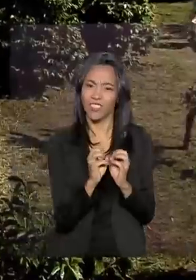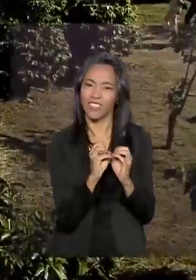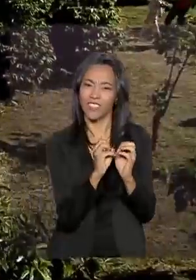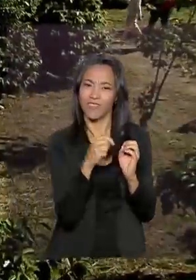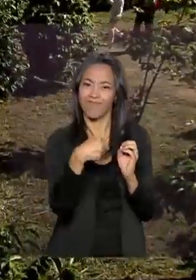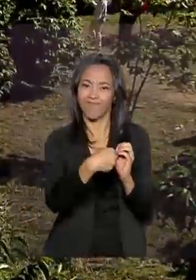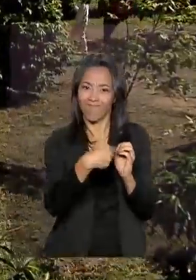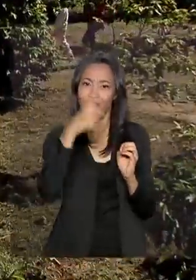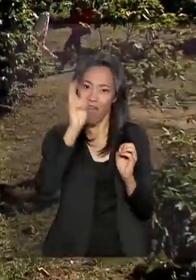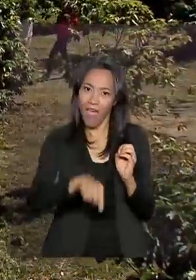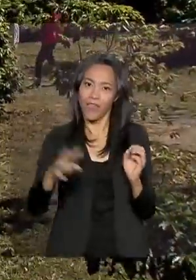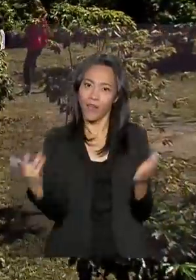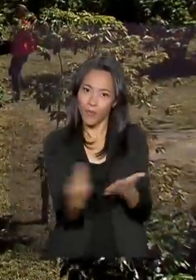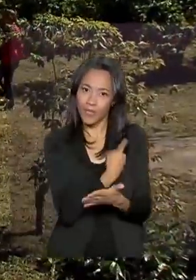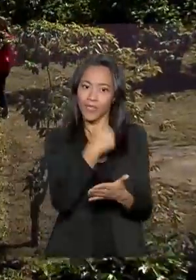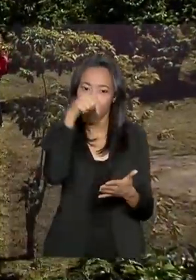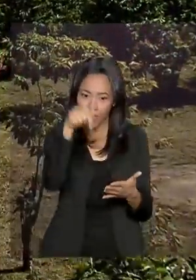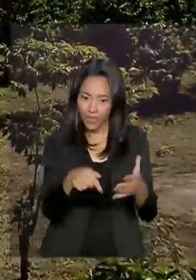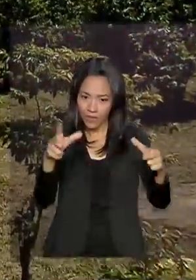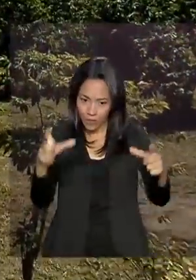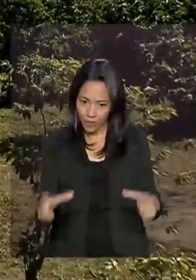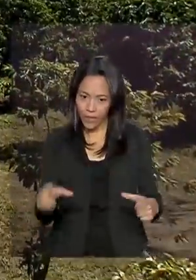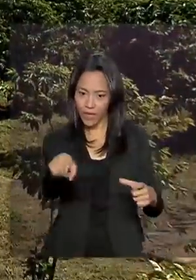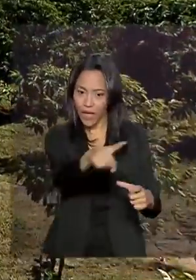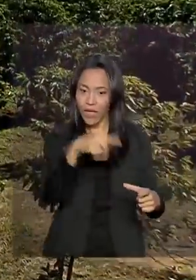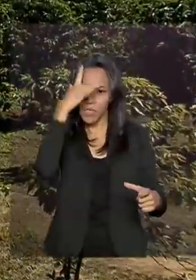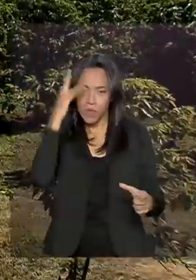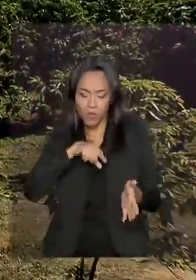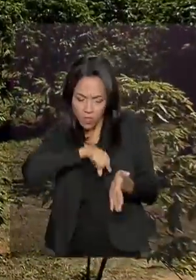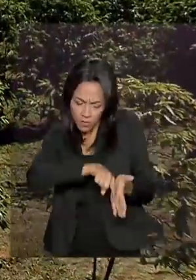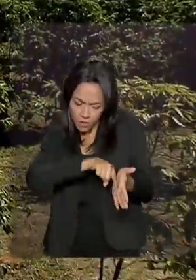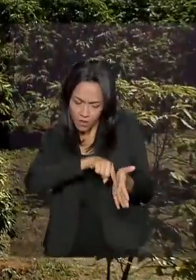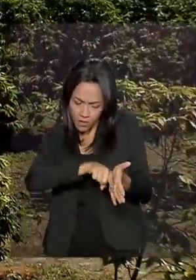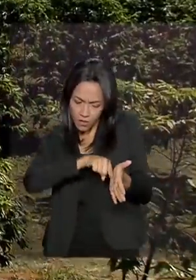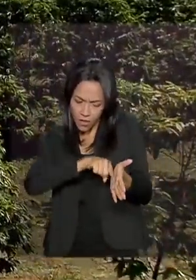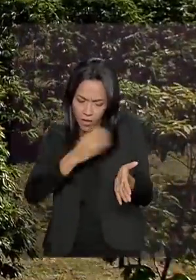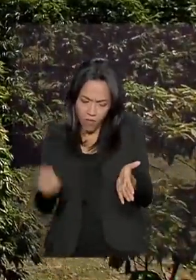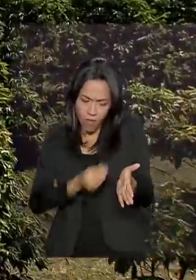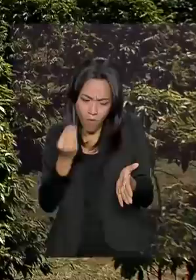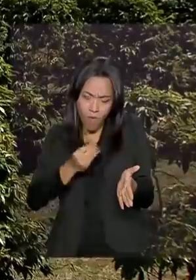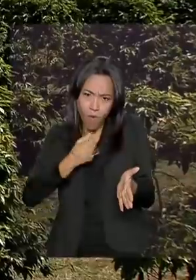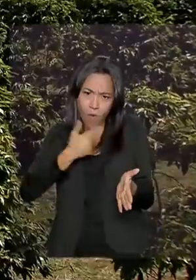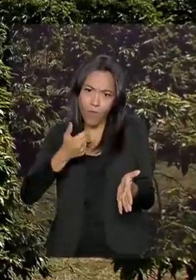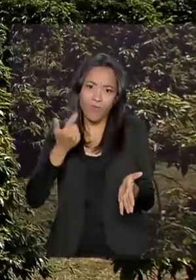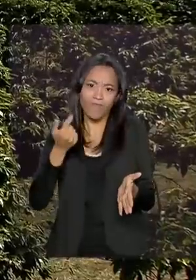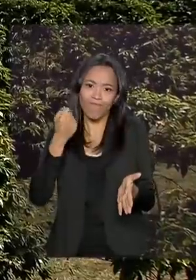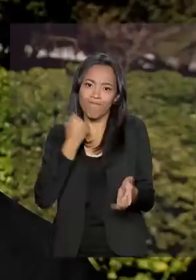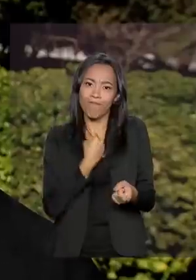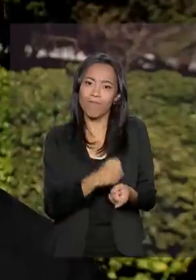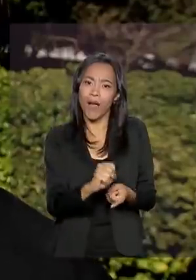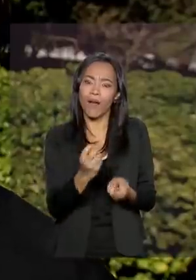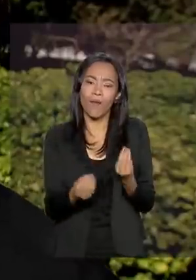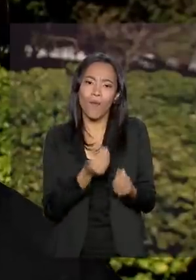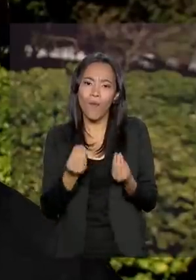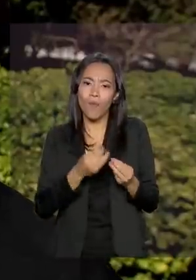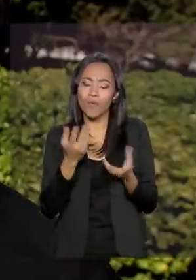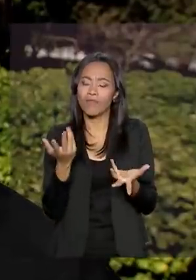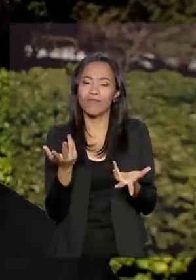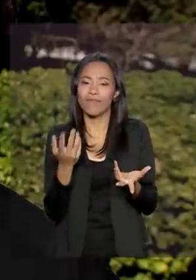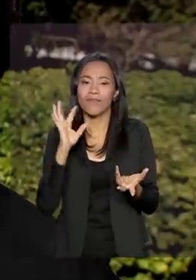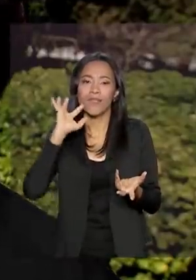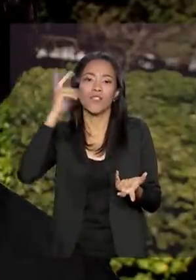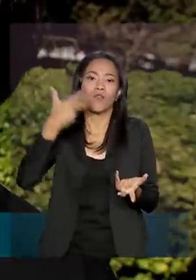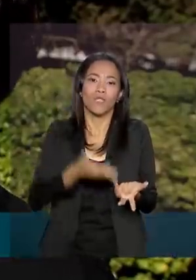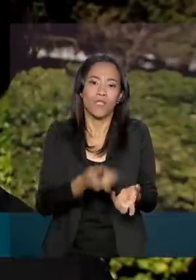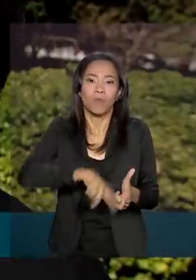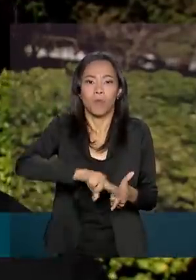E foi aqui no cafezal plantado no Instituto que os pesquisadores descobriram um jeito de combater essa praga. Eles conseguiram achar uma